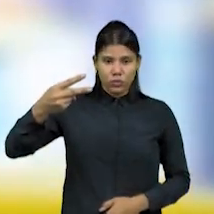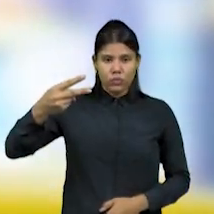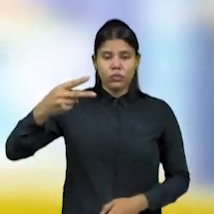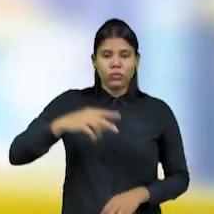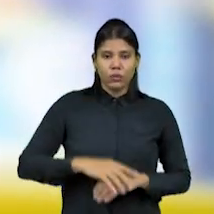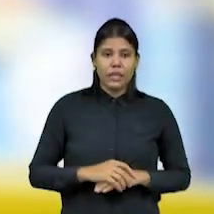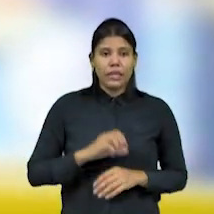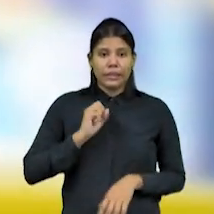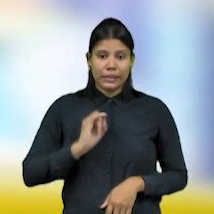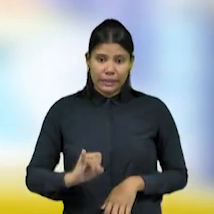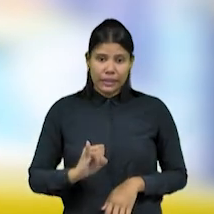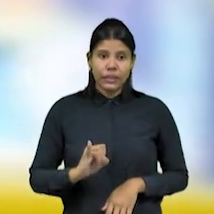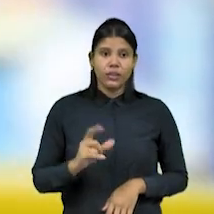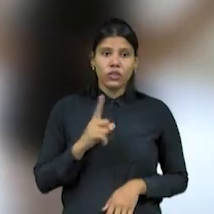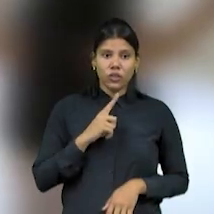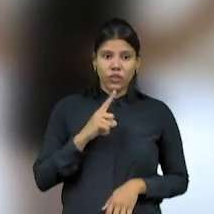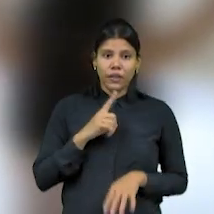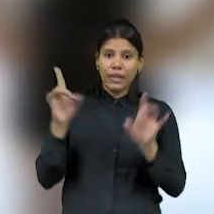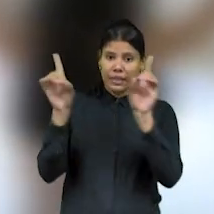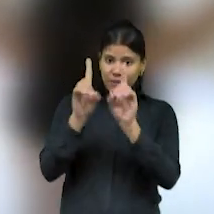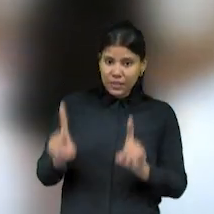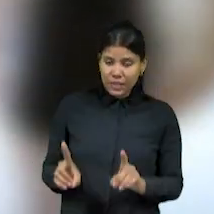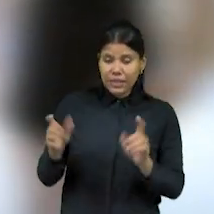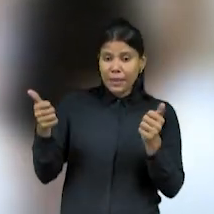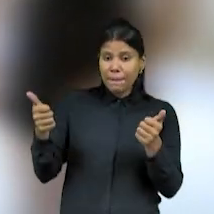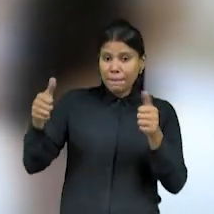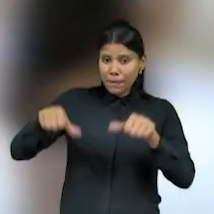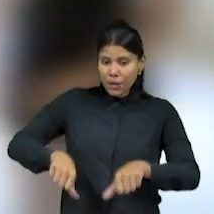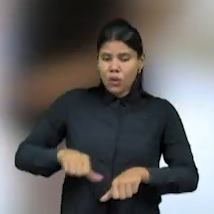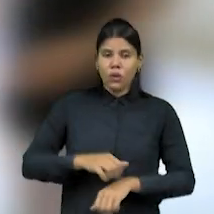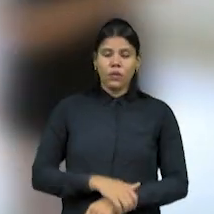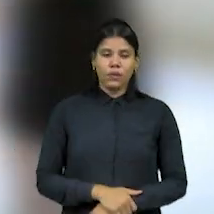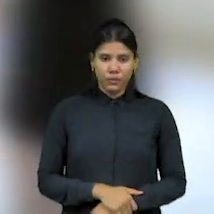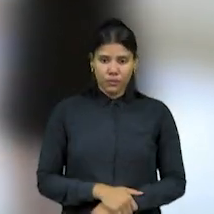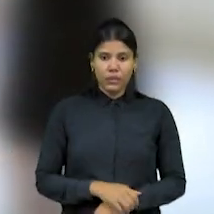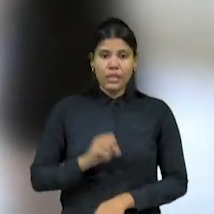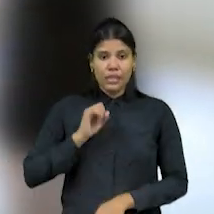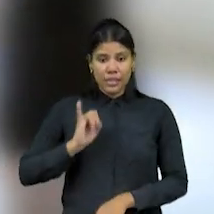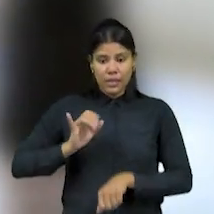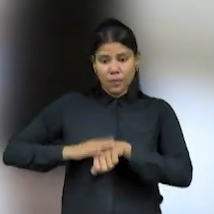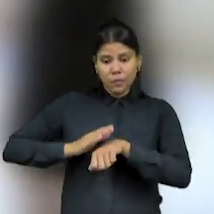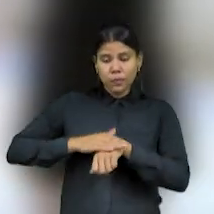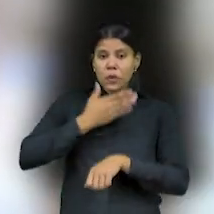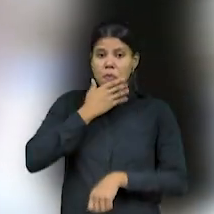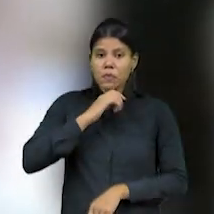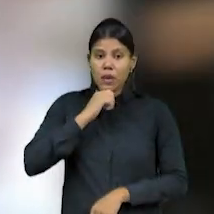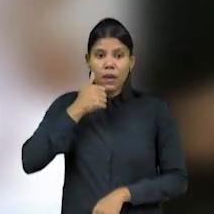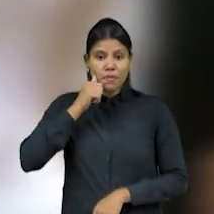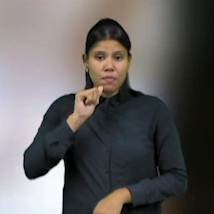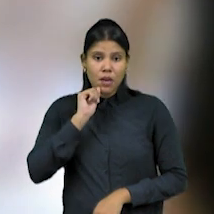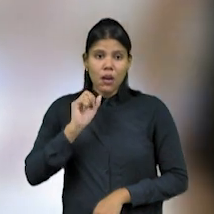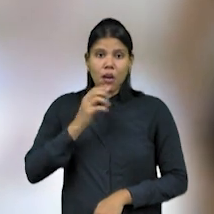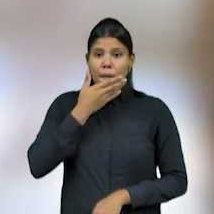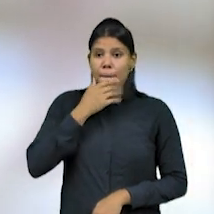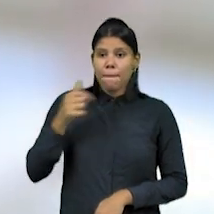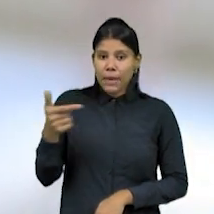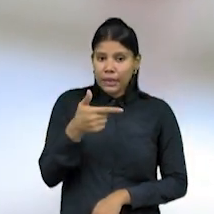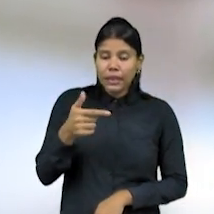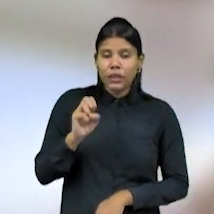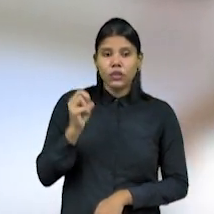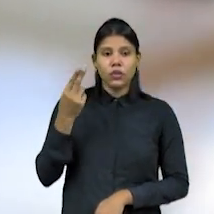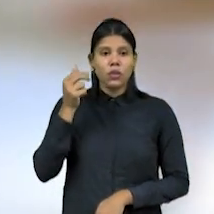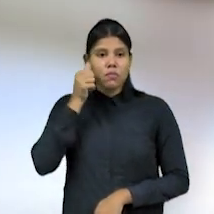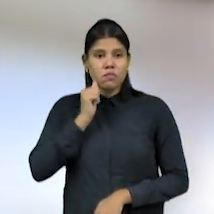vítima for portadora de deficiência e em dois terços se o autor do crime é pai, mãe, padrasto, madrasta, tio,